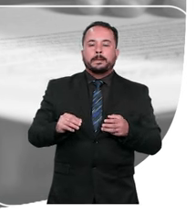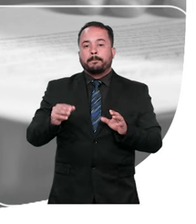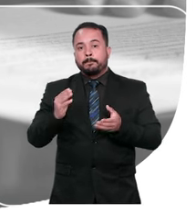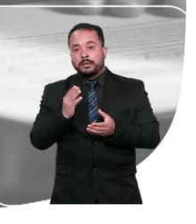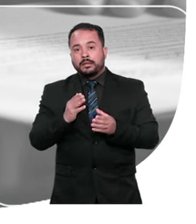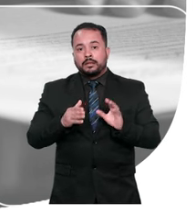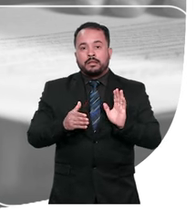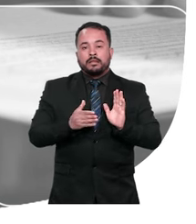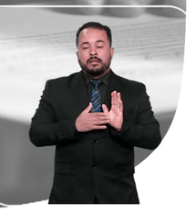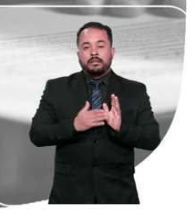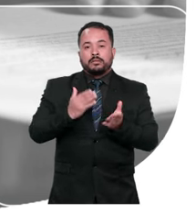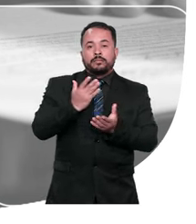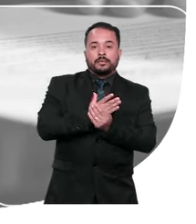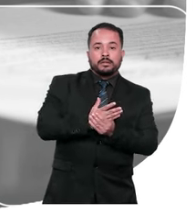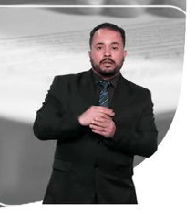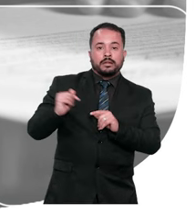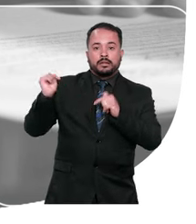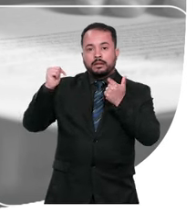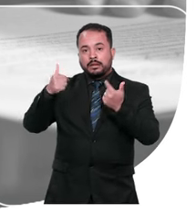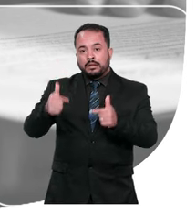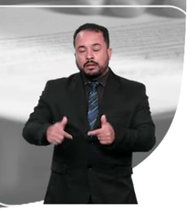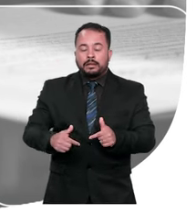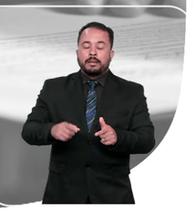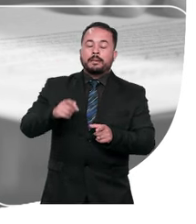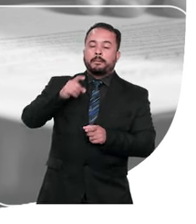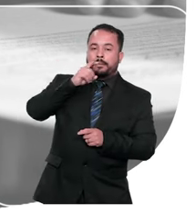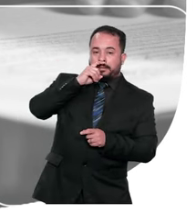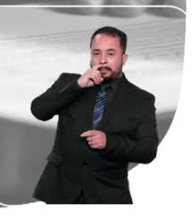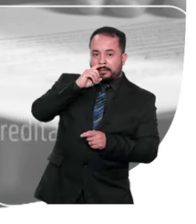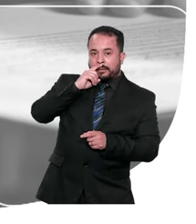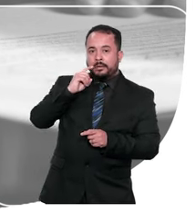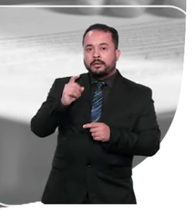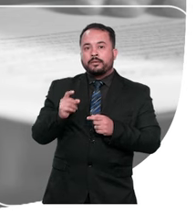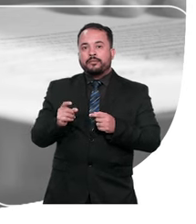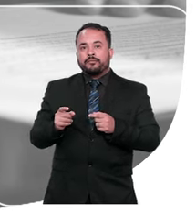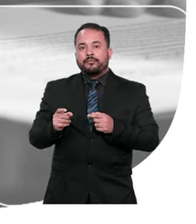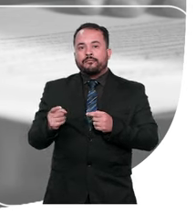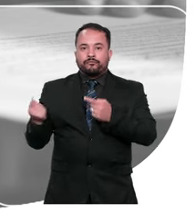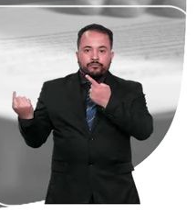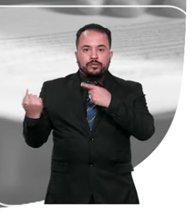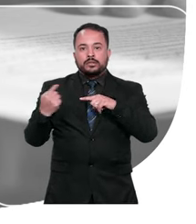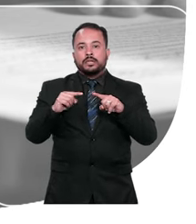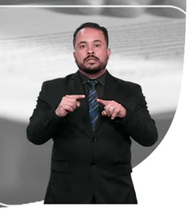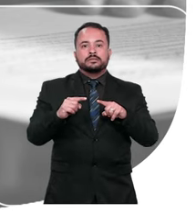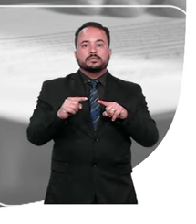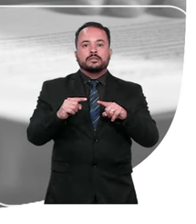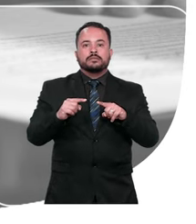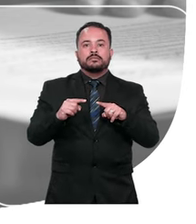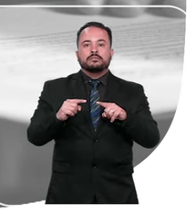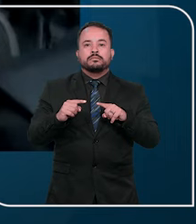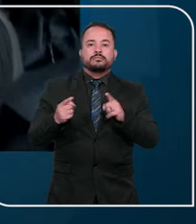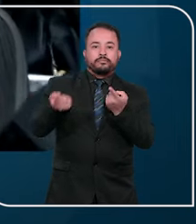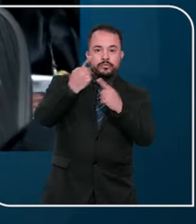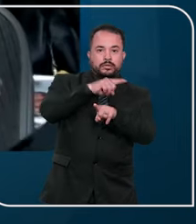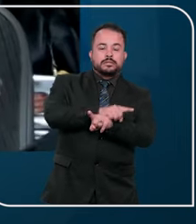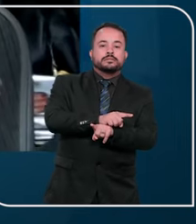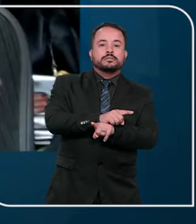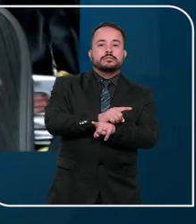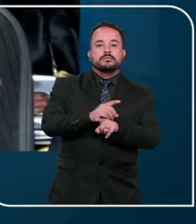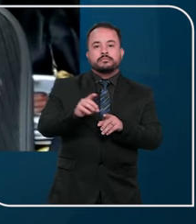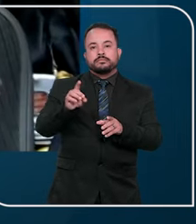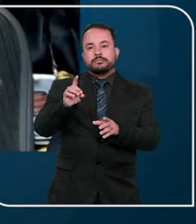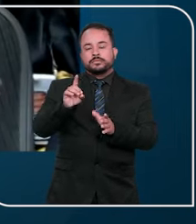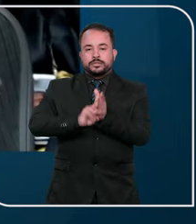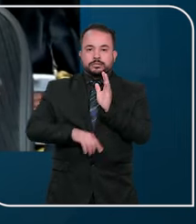ação de petição de herança onde serão discutidas a paternidade e a violação do direito hereditário. Por